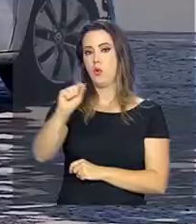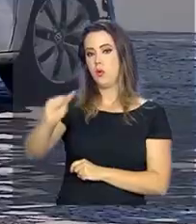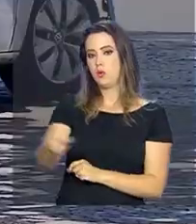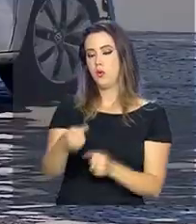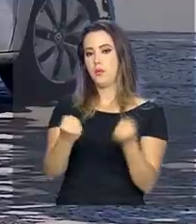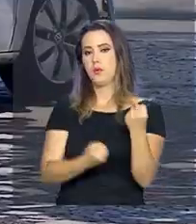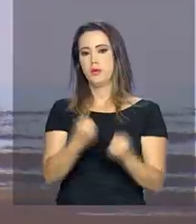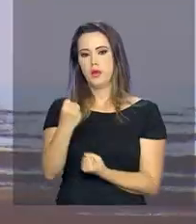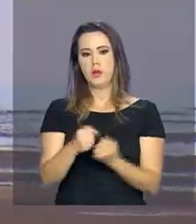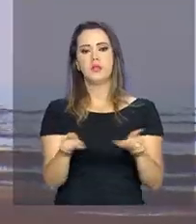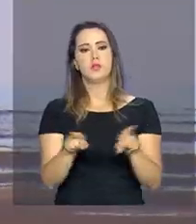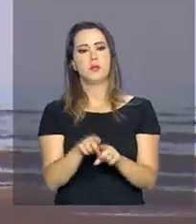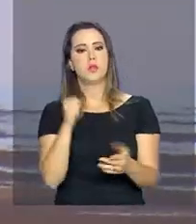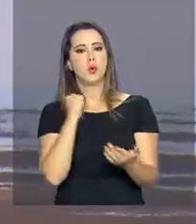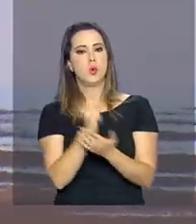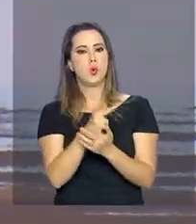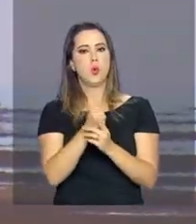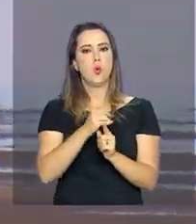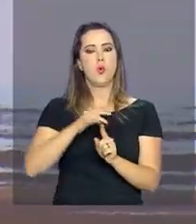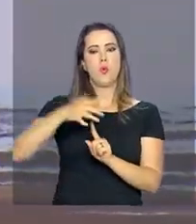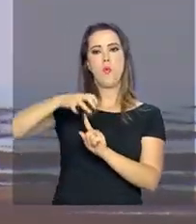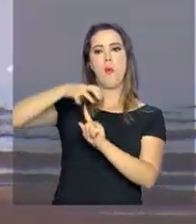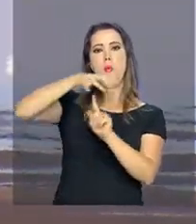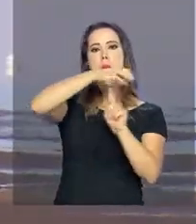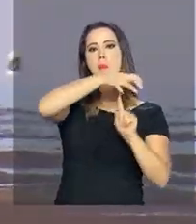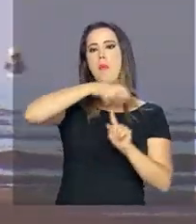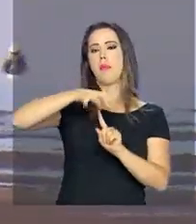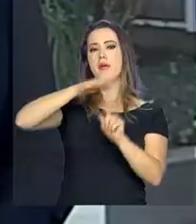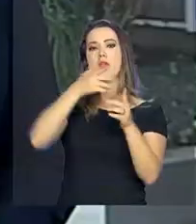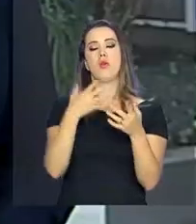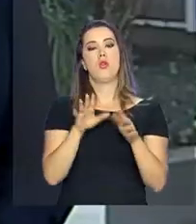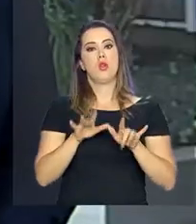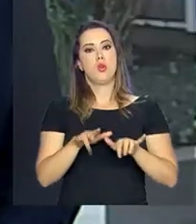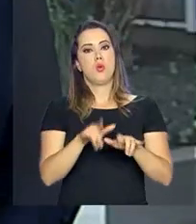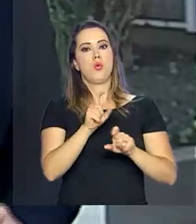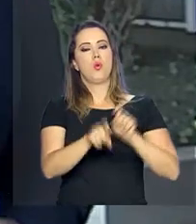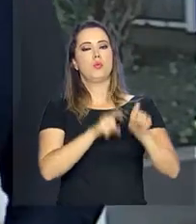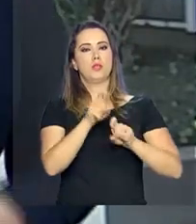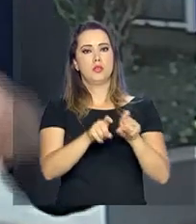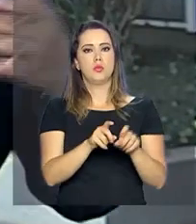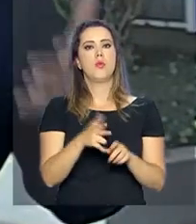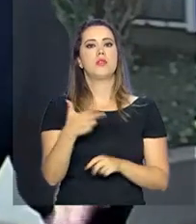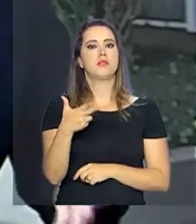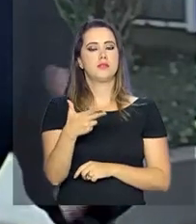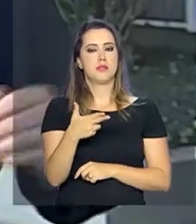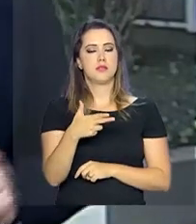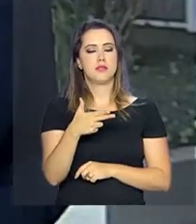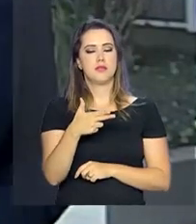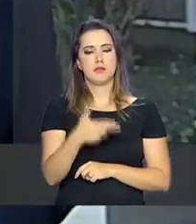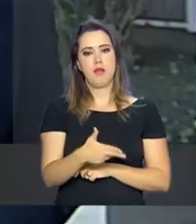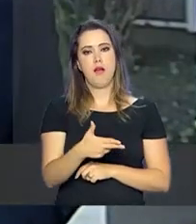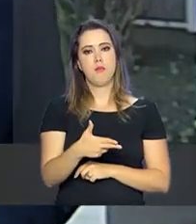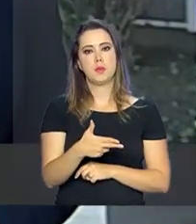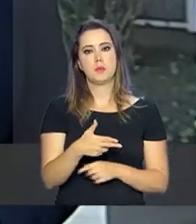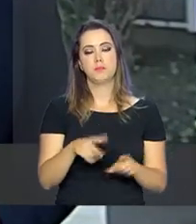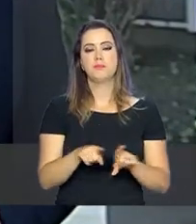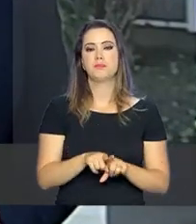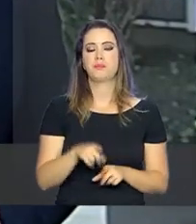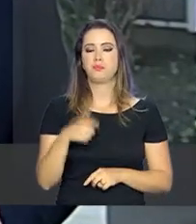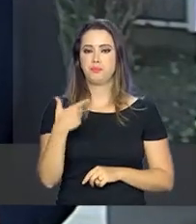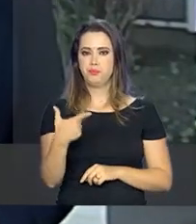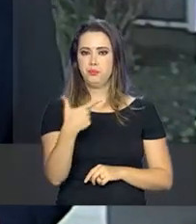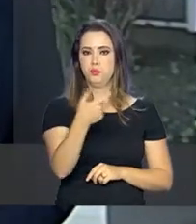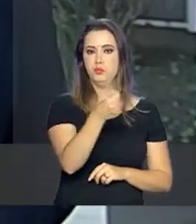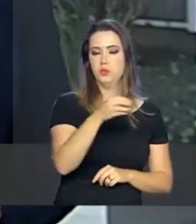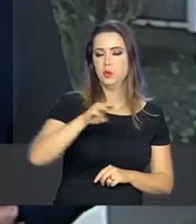viaturas, serão comprados drones, motos, computadores e armas. Serão 220 milhões de reais do BNDES para a